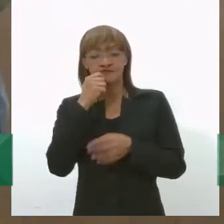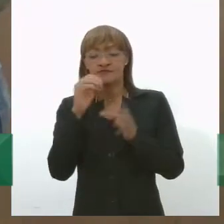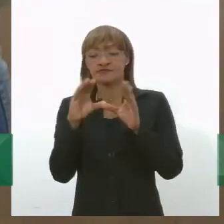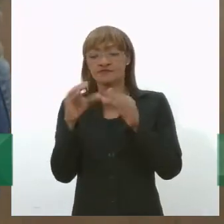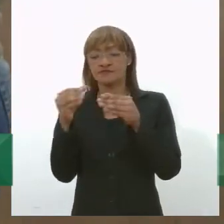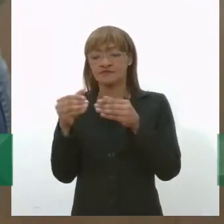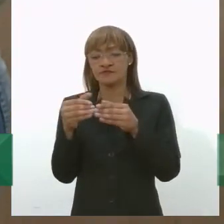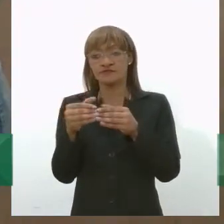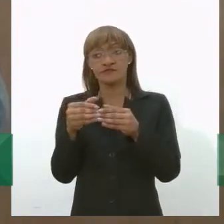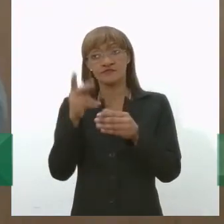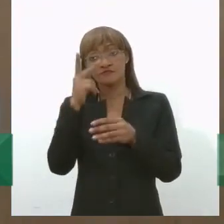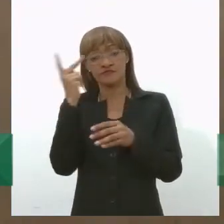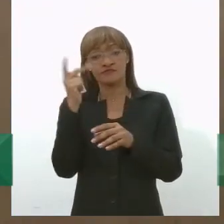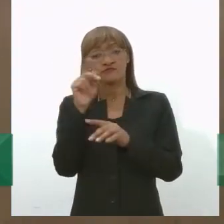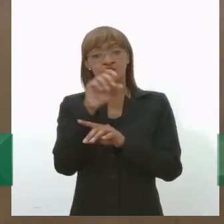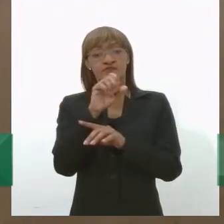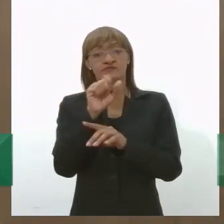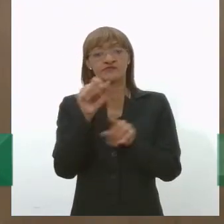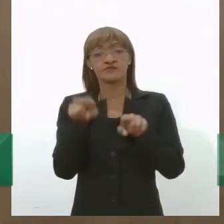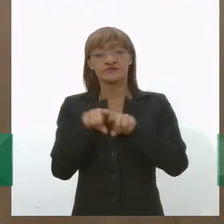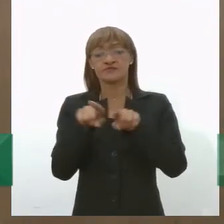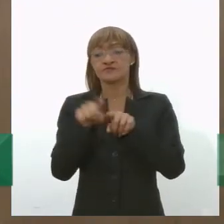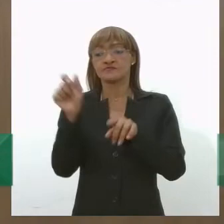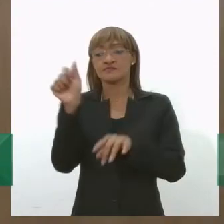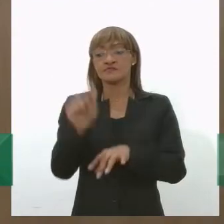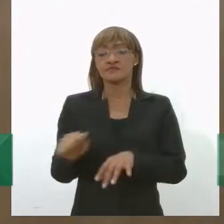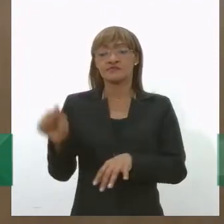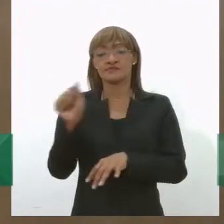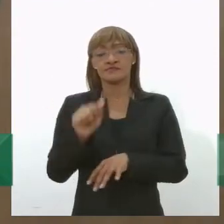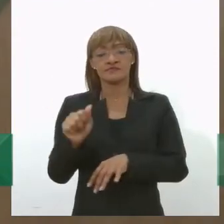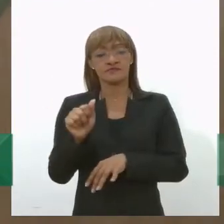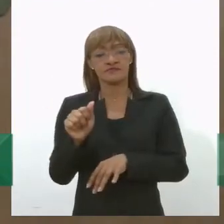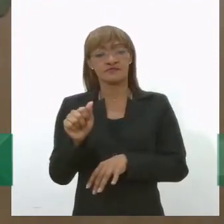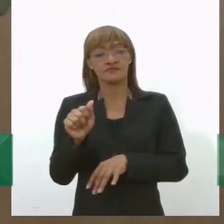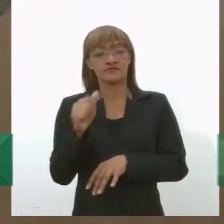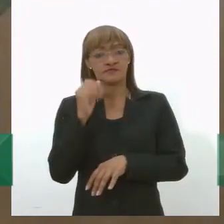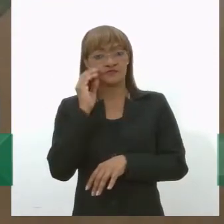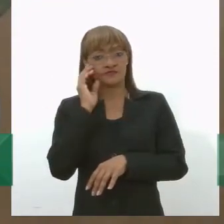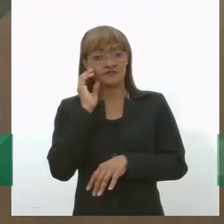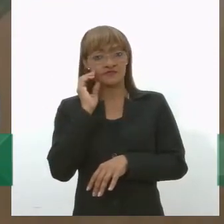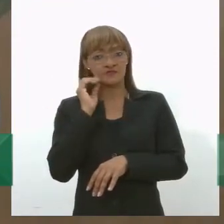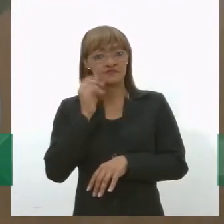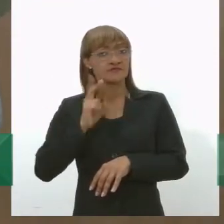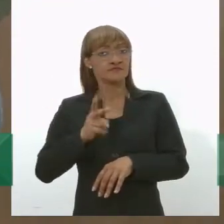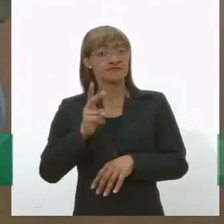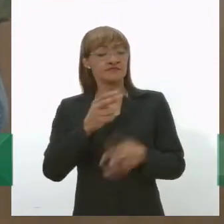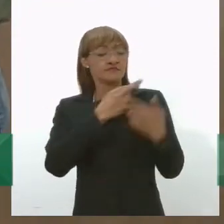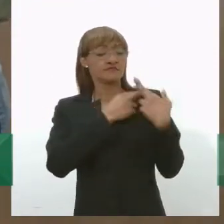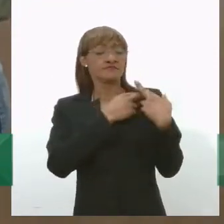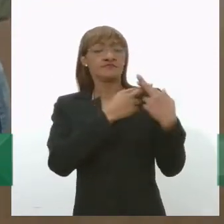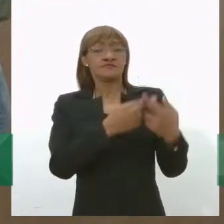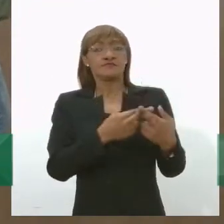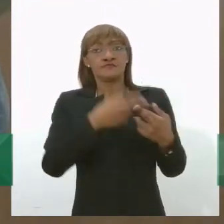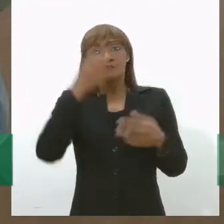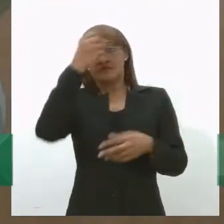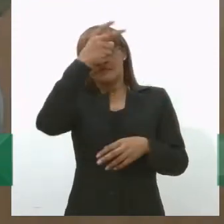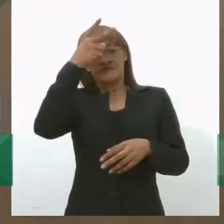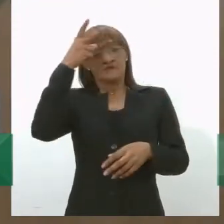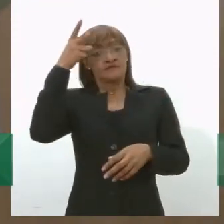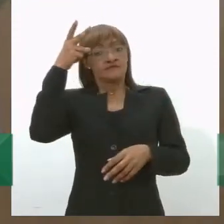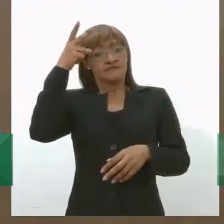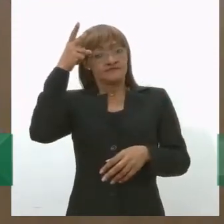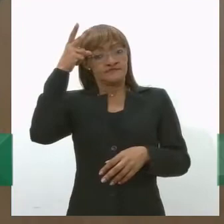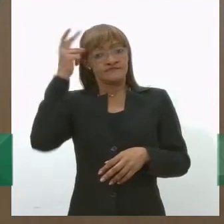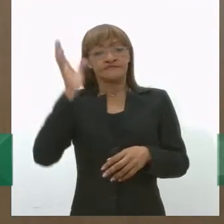com a Prefeitura? Porque acaba ficando para o município, né, essa responsabilidade direta, apesar do projeto